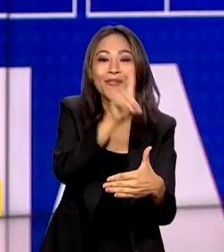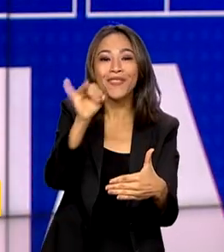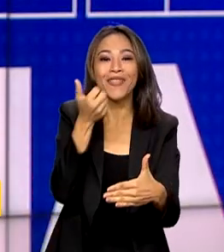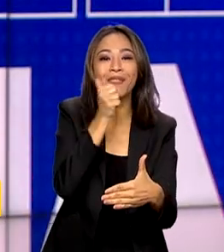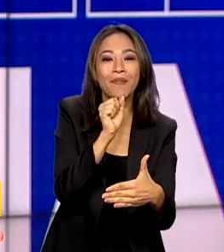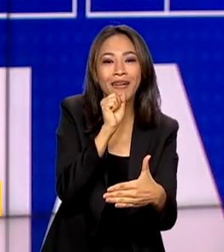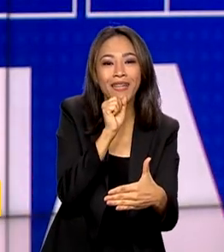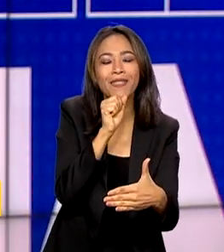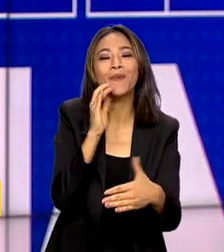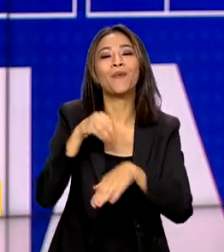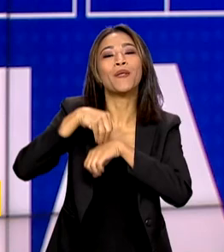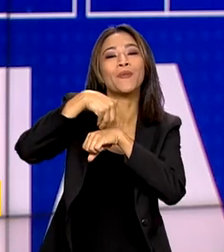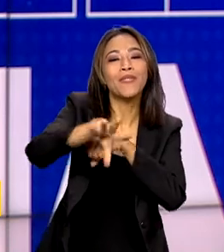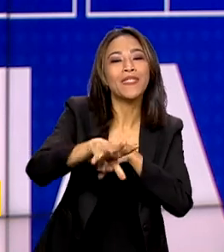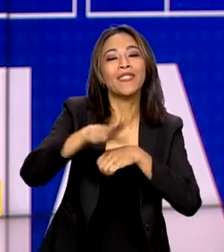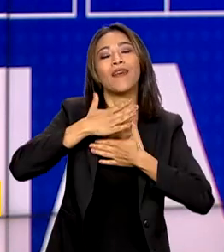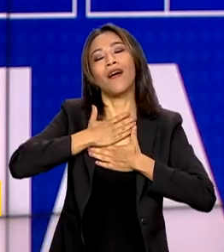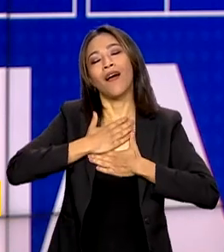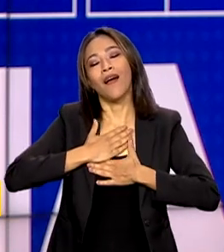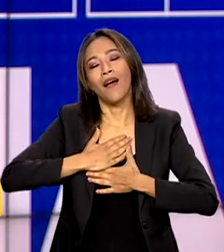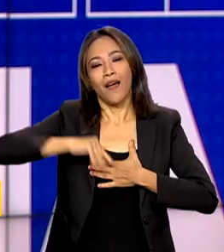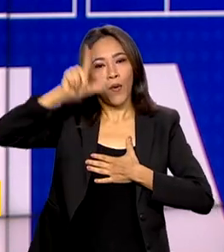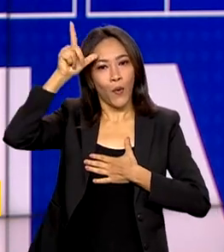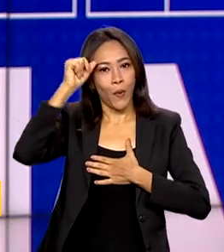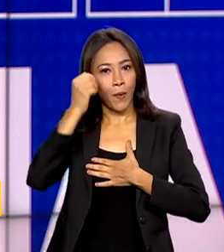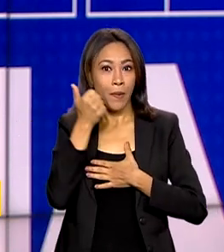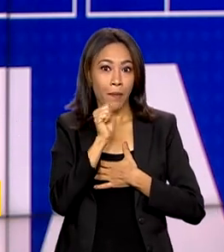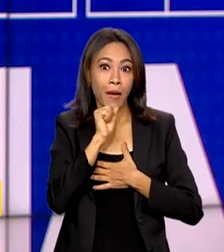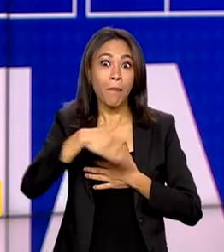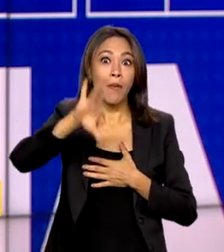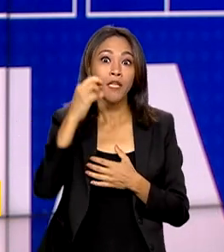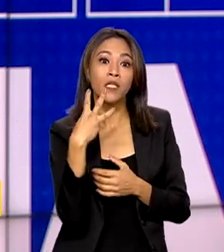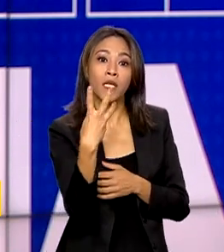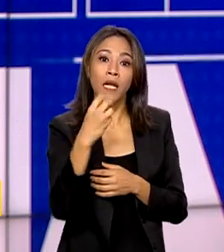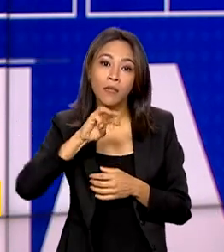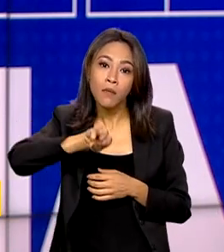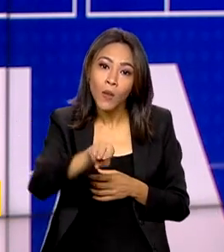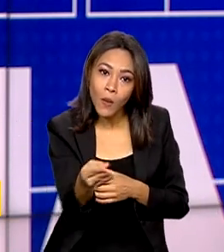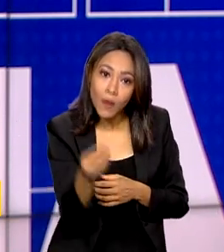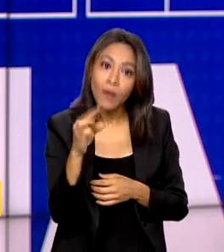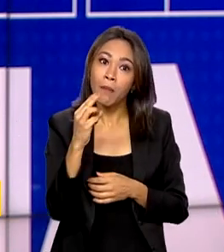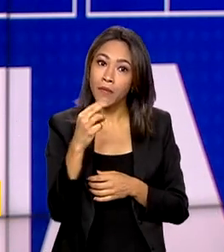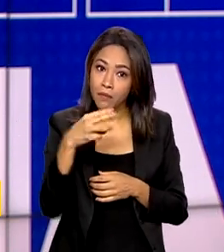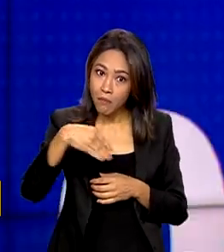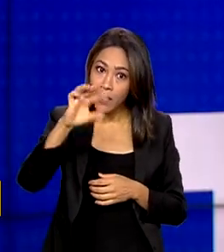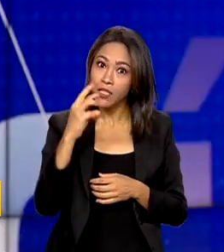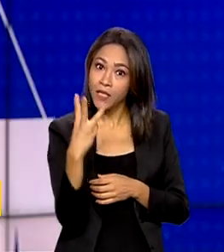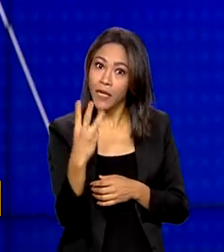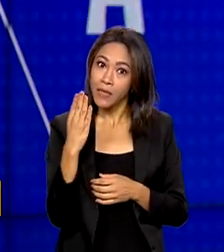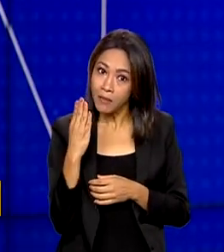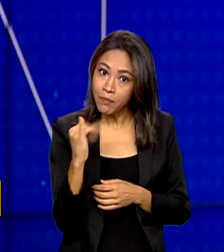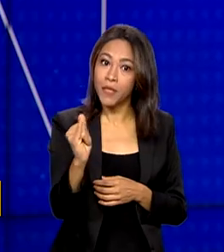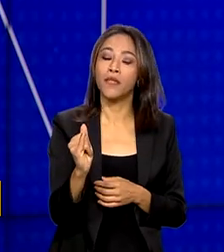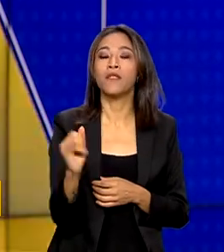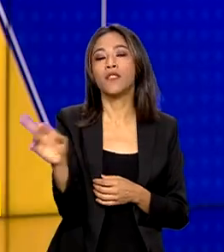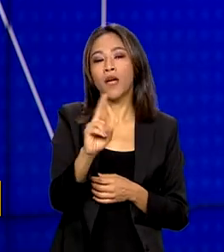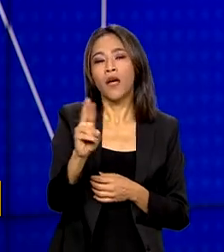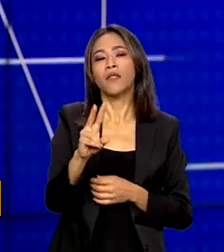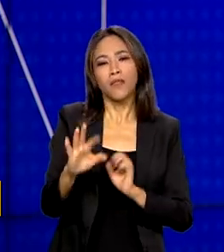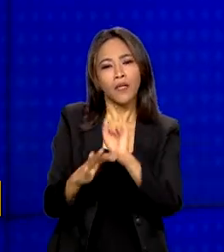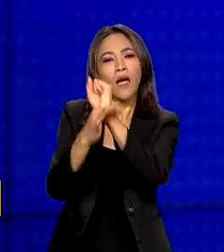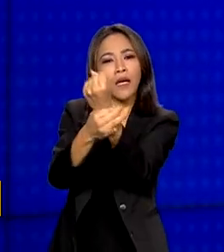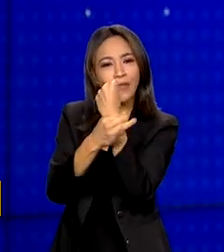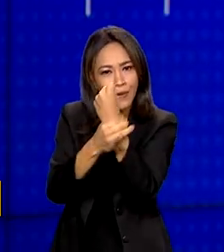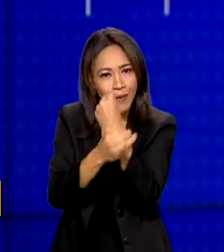que traz mais tranquilidade para elas. Mais de 3 bilhões de reais estão garantidos para segurança no programa Dinheiro